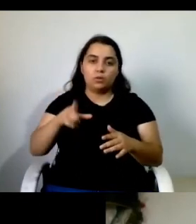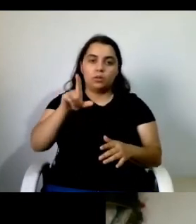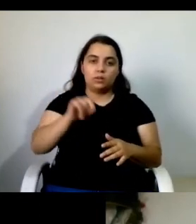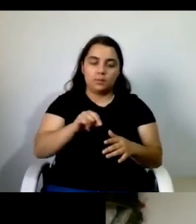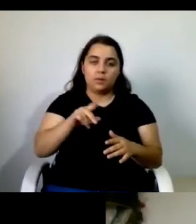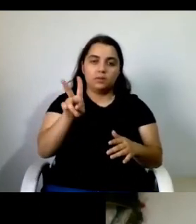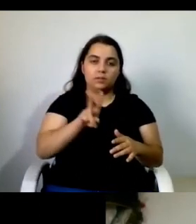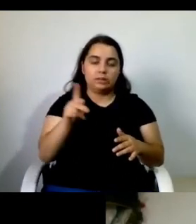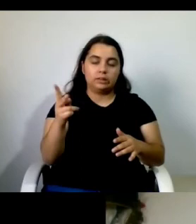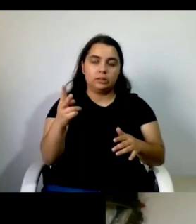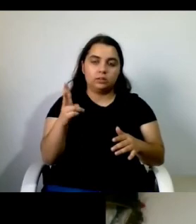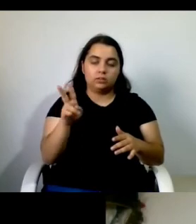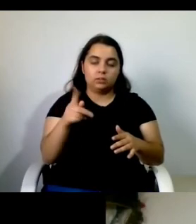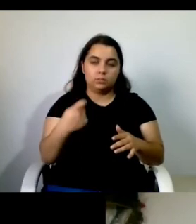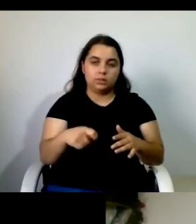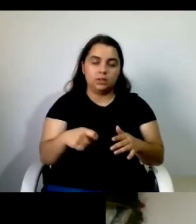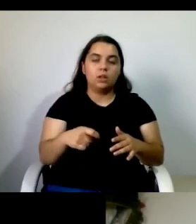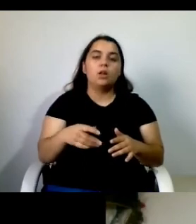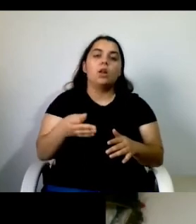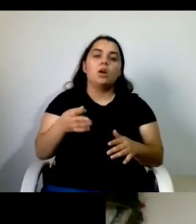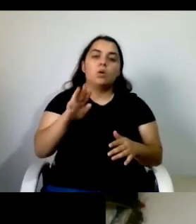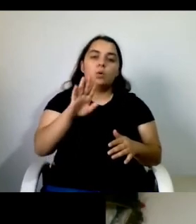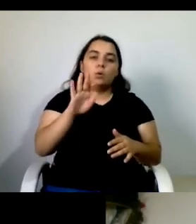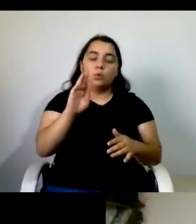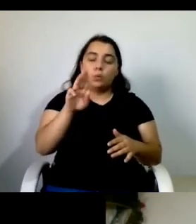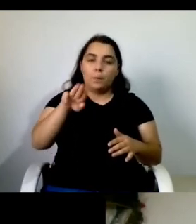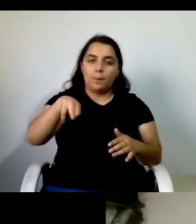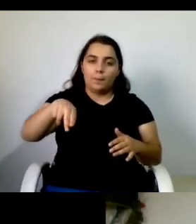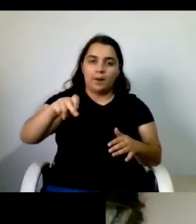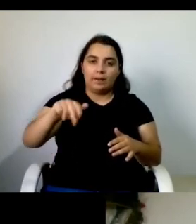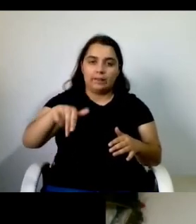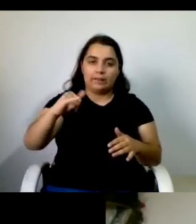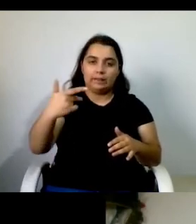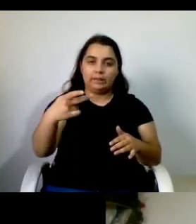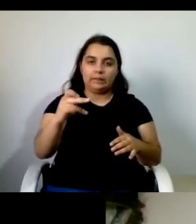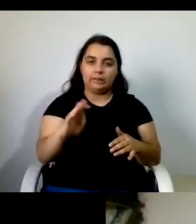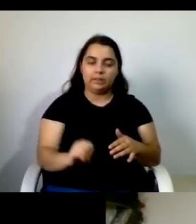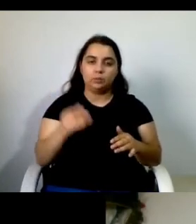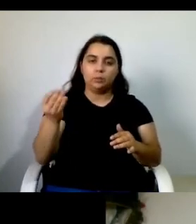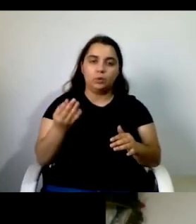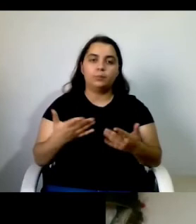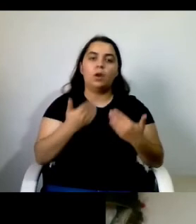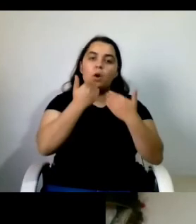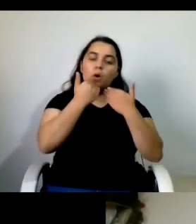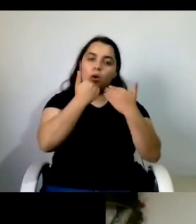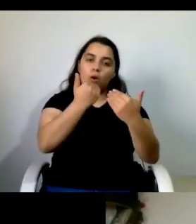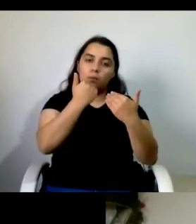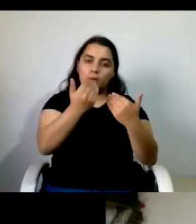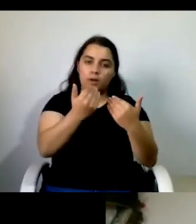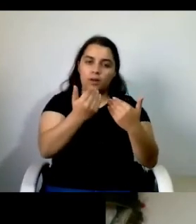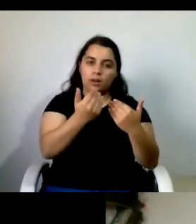Muito obrigada boa tarde a todos e a todas antes de mais agradecer ao doutor Fernando Fontes este convite que ingressou à Humanitas